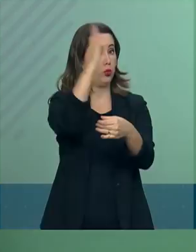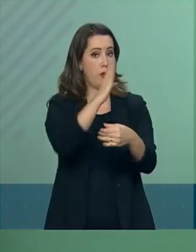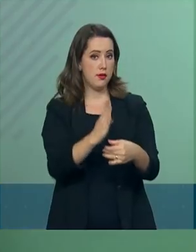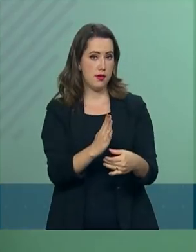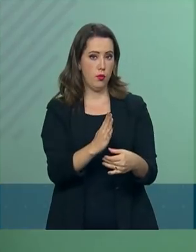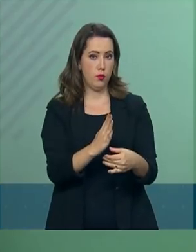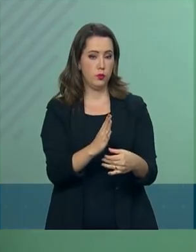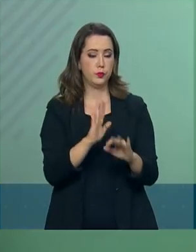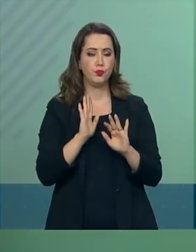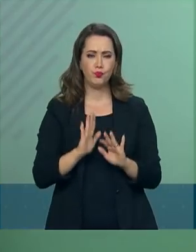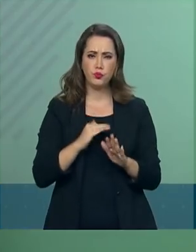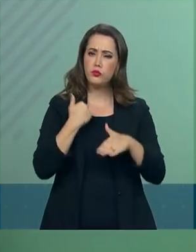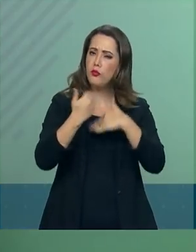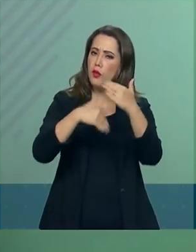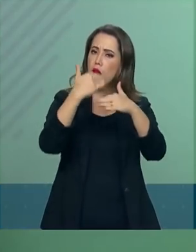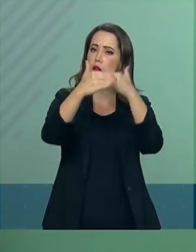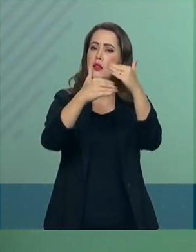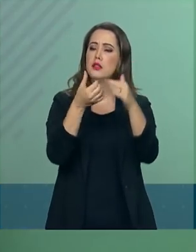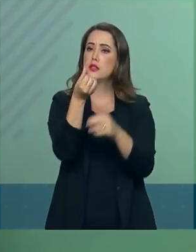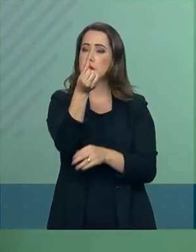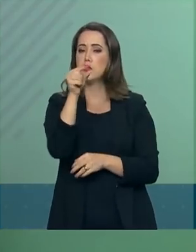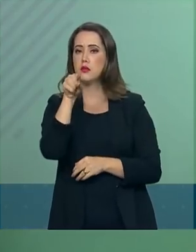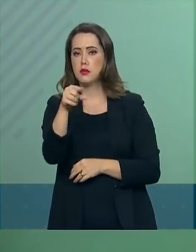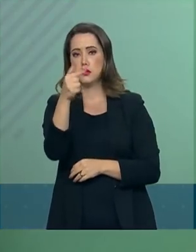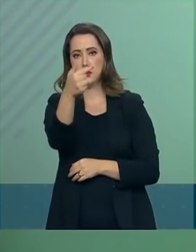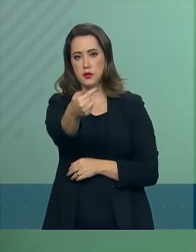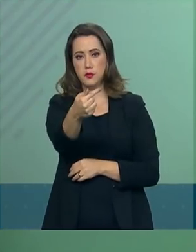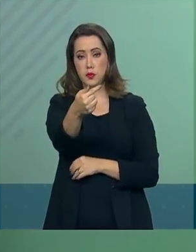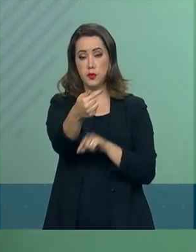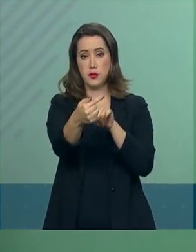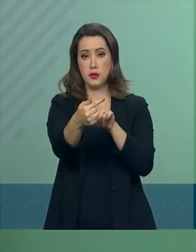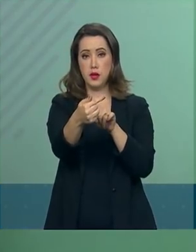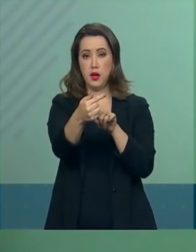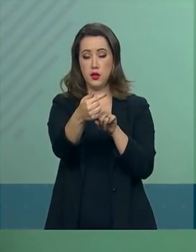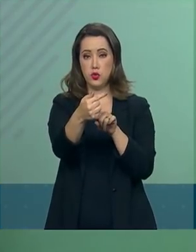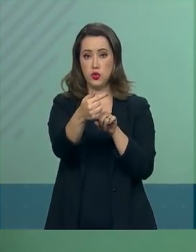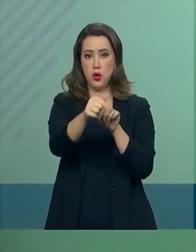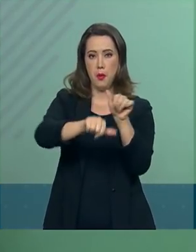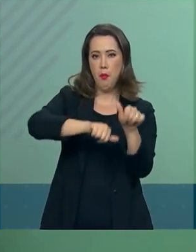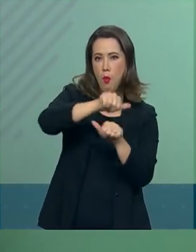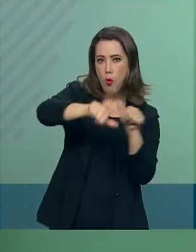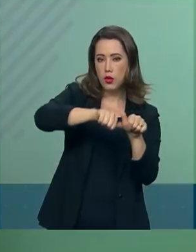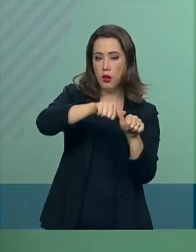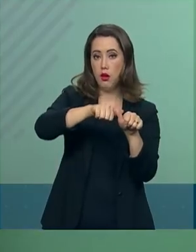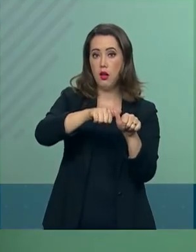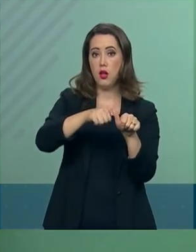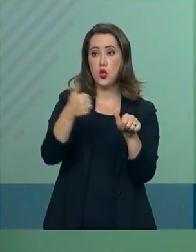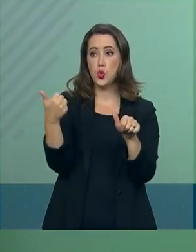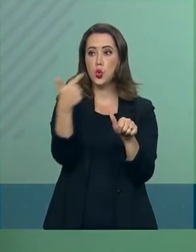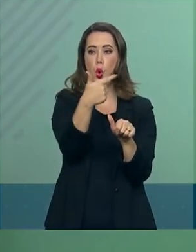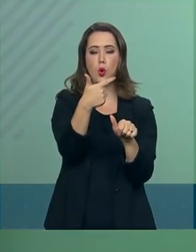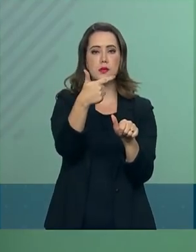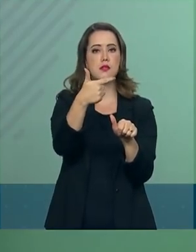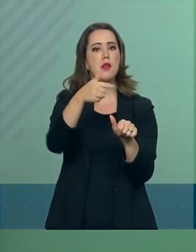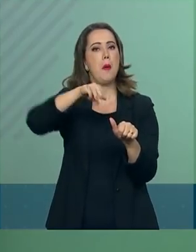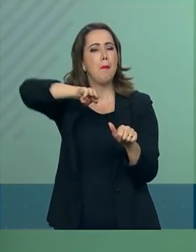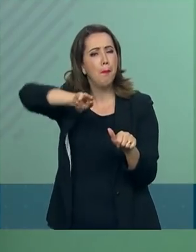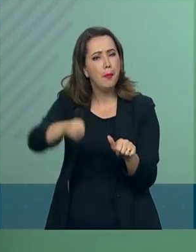Crescimento de 6,7 para 12 milhões de visitantes estrangeiros